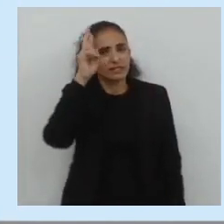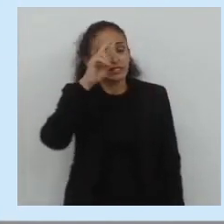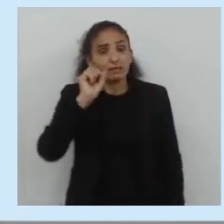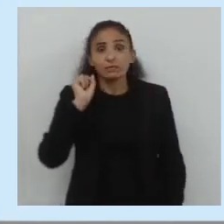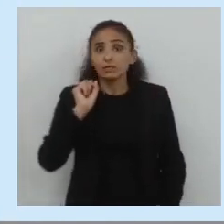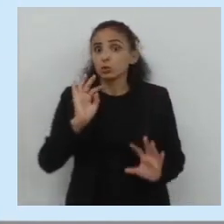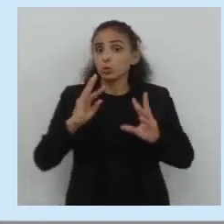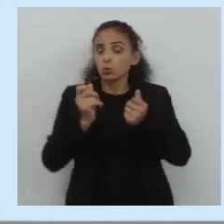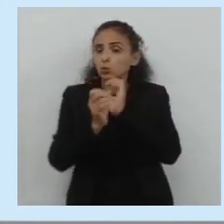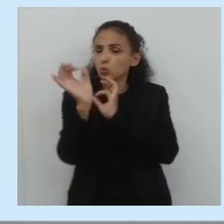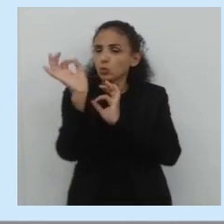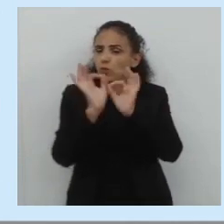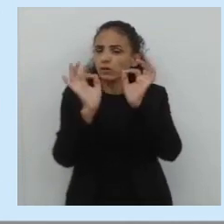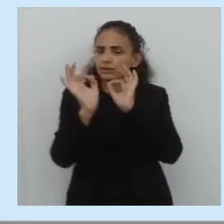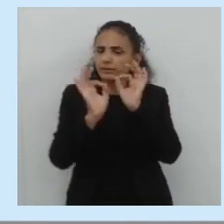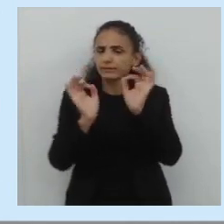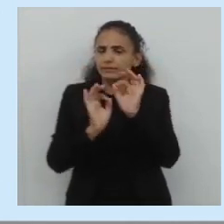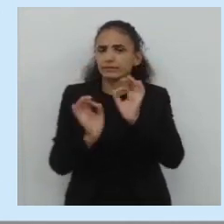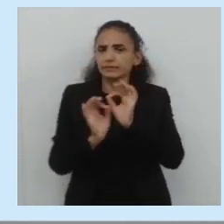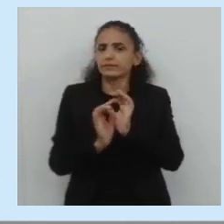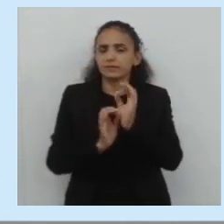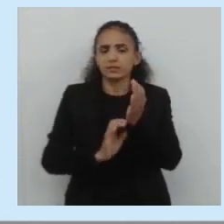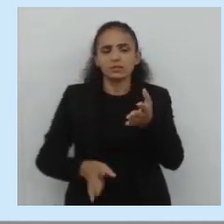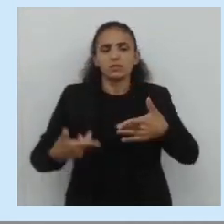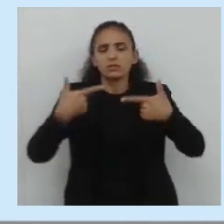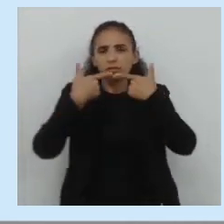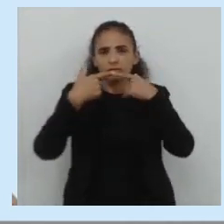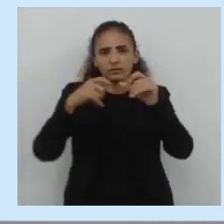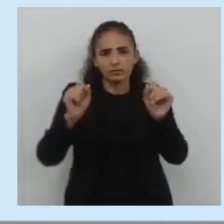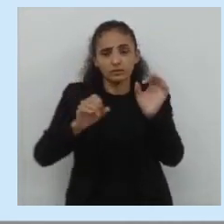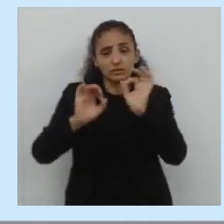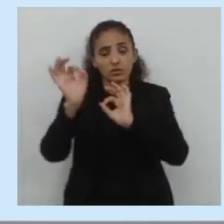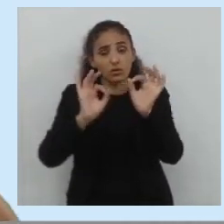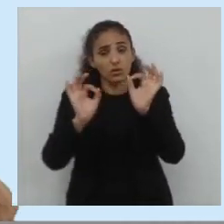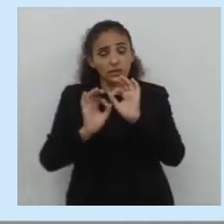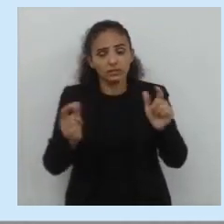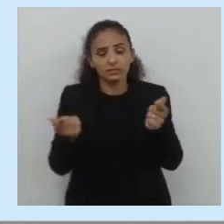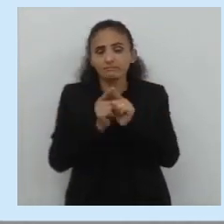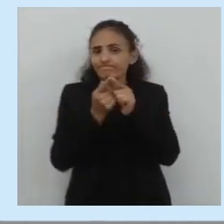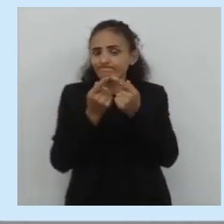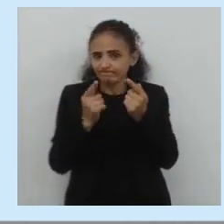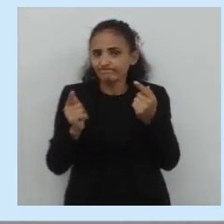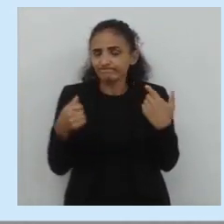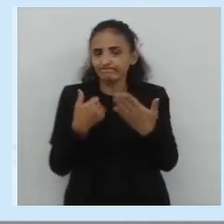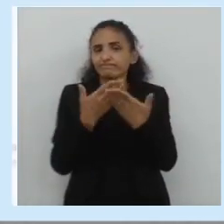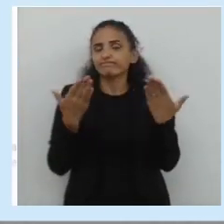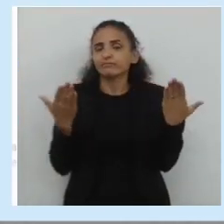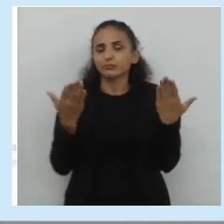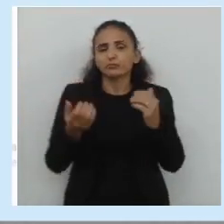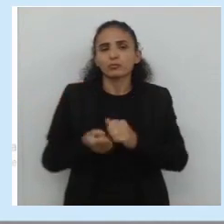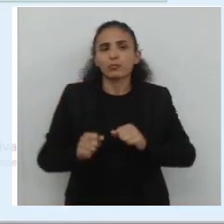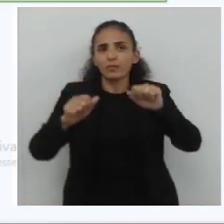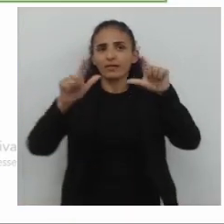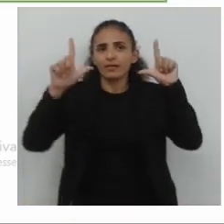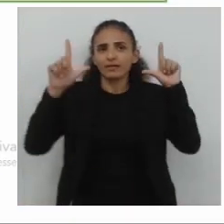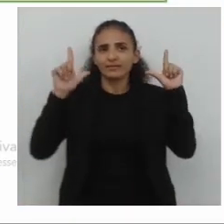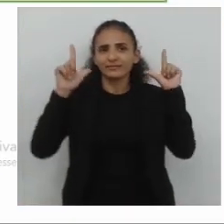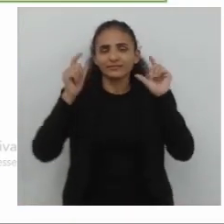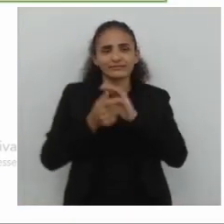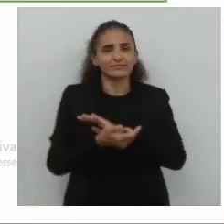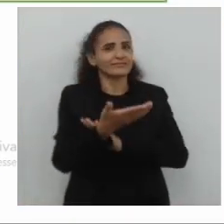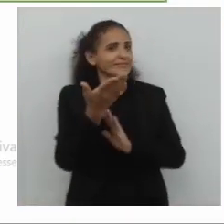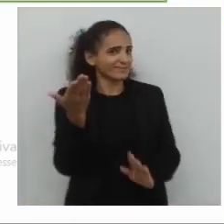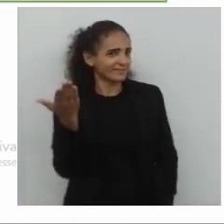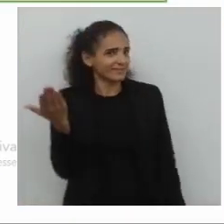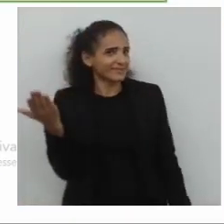coerência, a organização das ideias e a organização gramatical. Vamos ver aqui. Na tela,